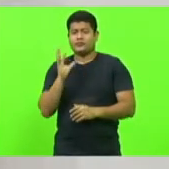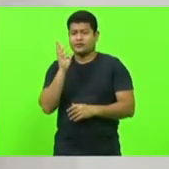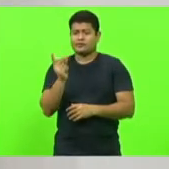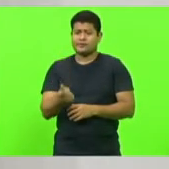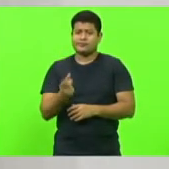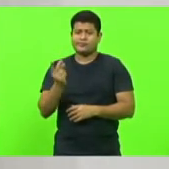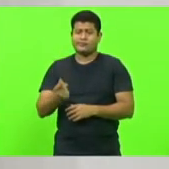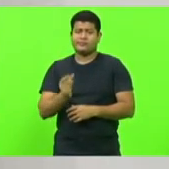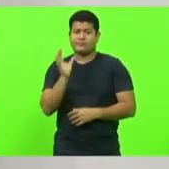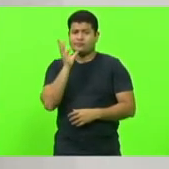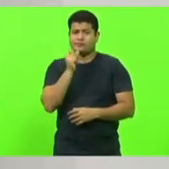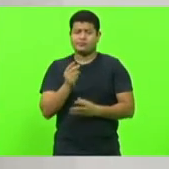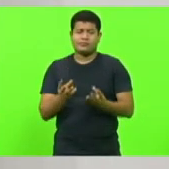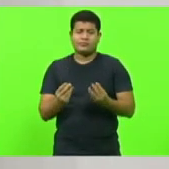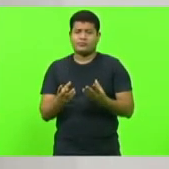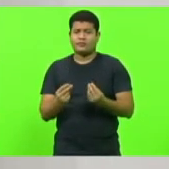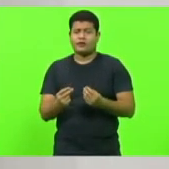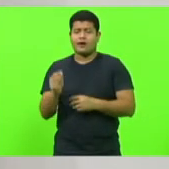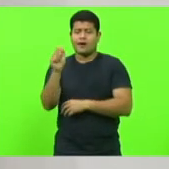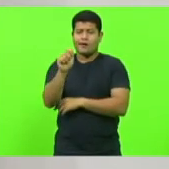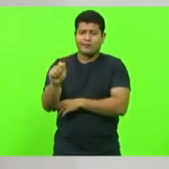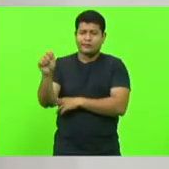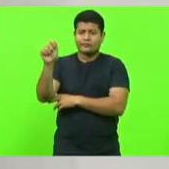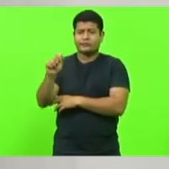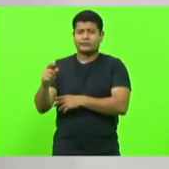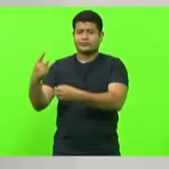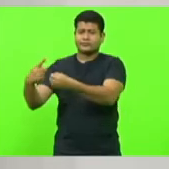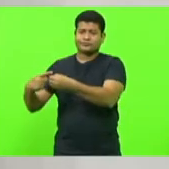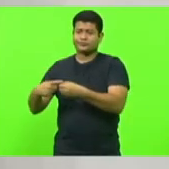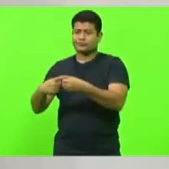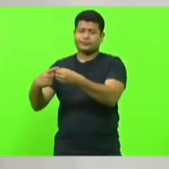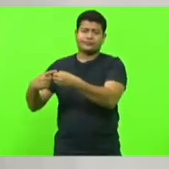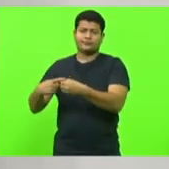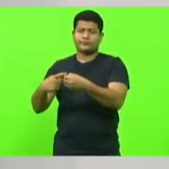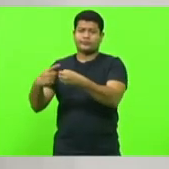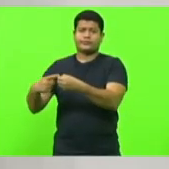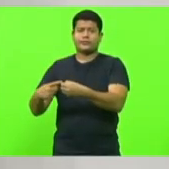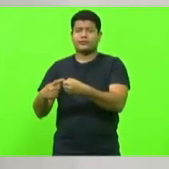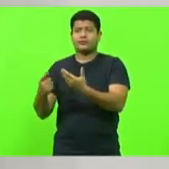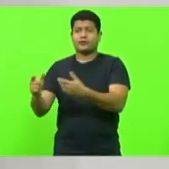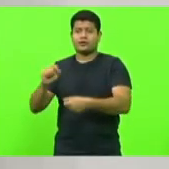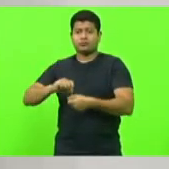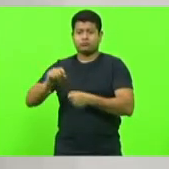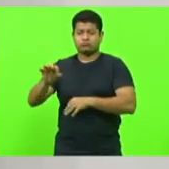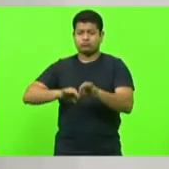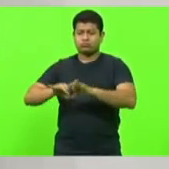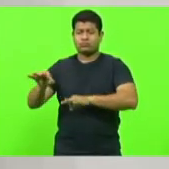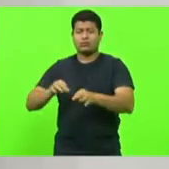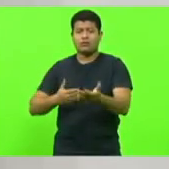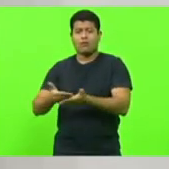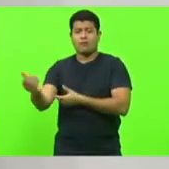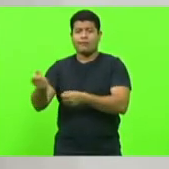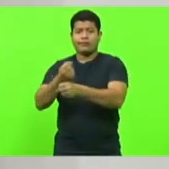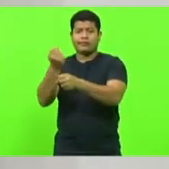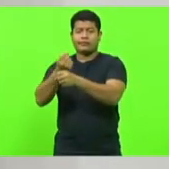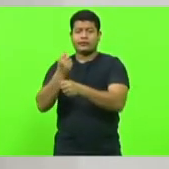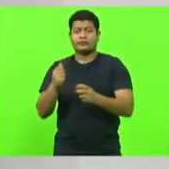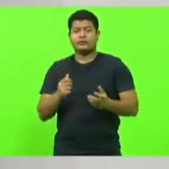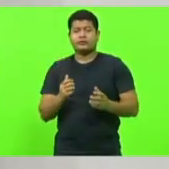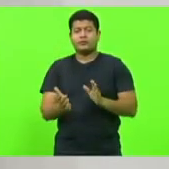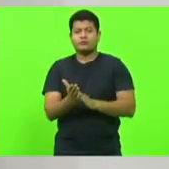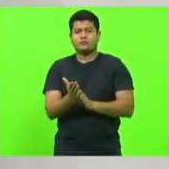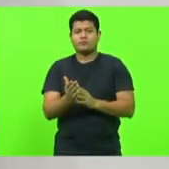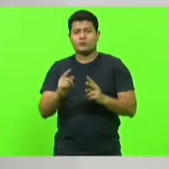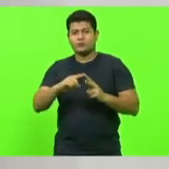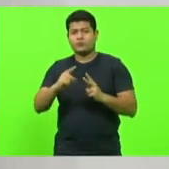assim as associações de municípios, os municípios fazem, parabenizar os dois prefeitos, a